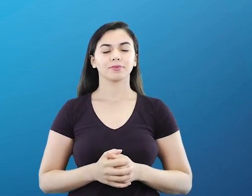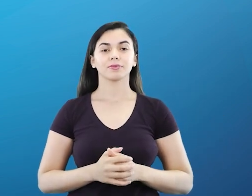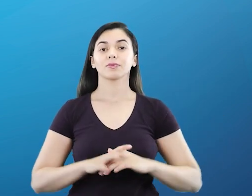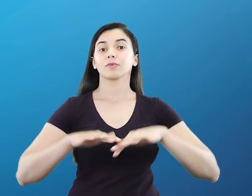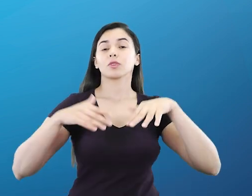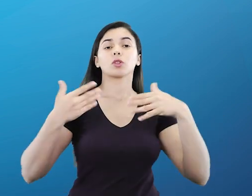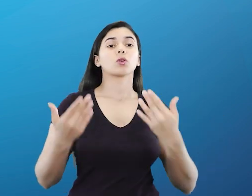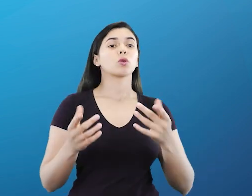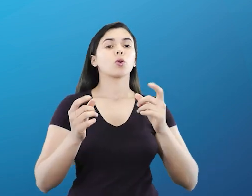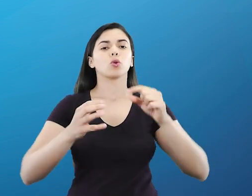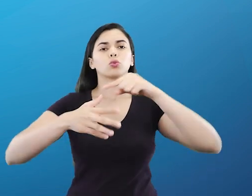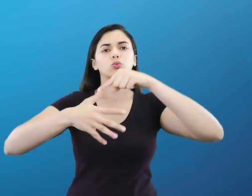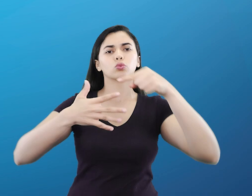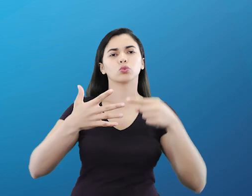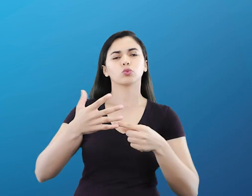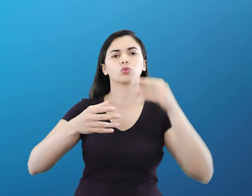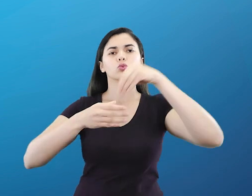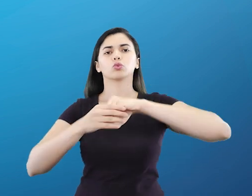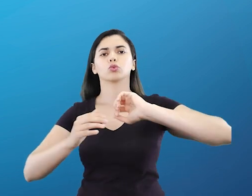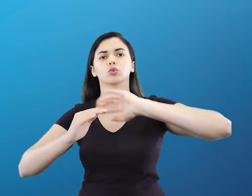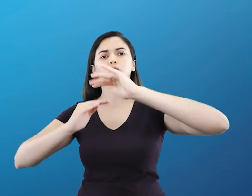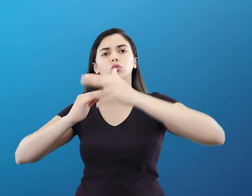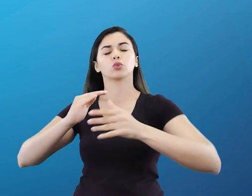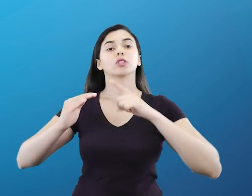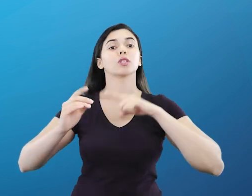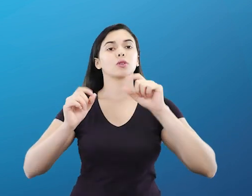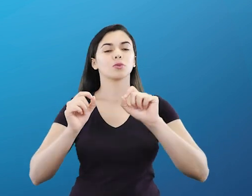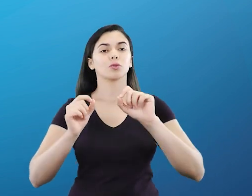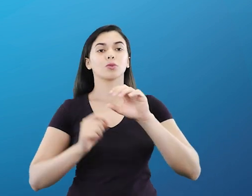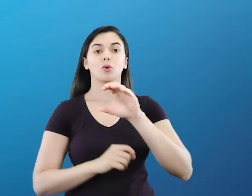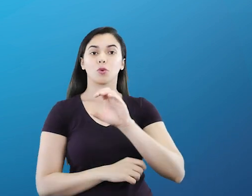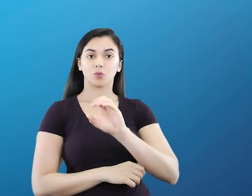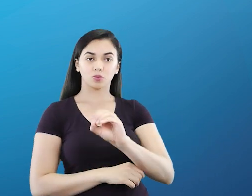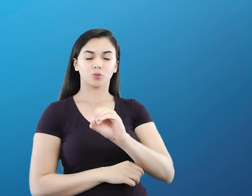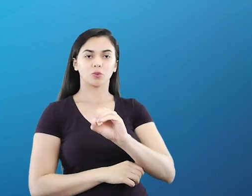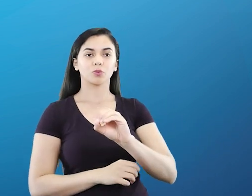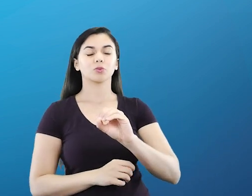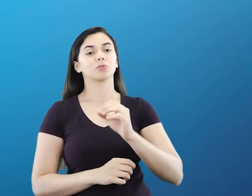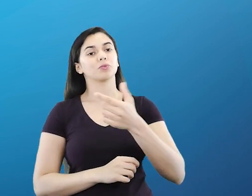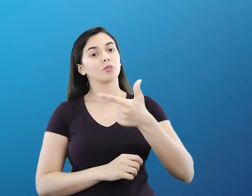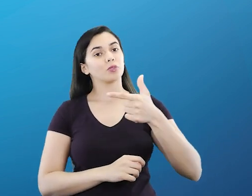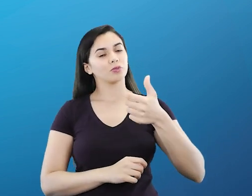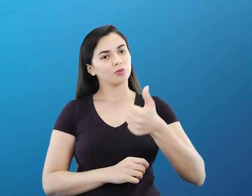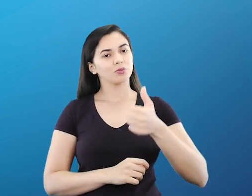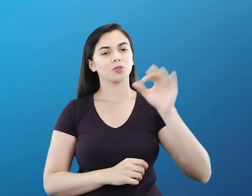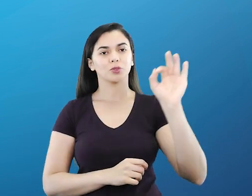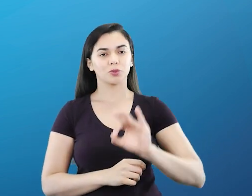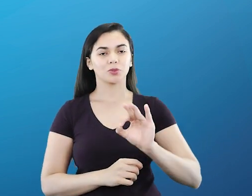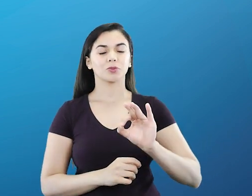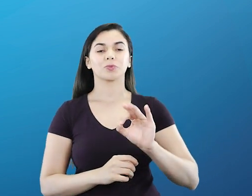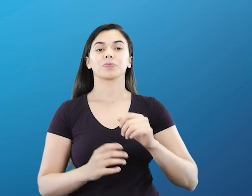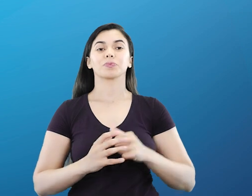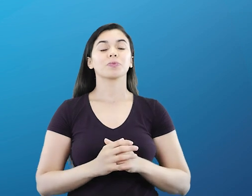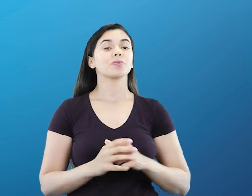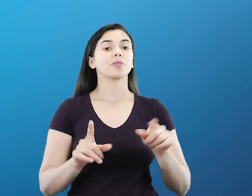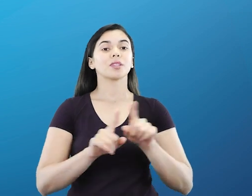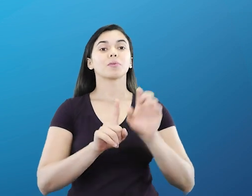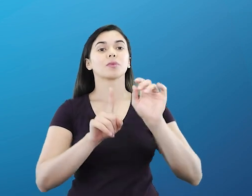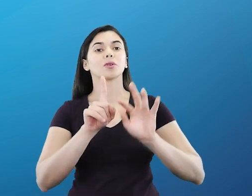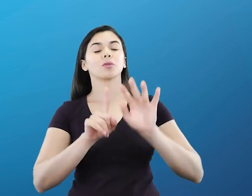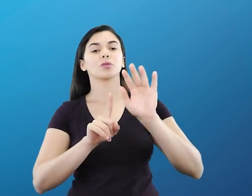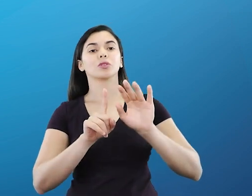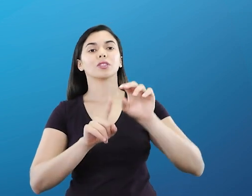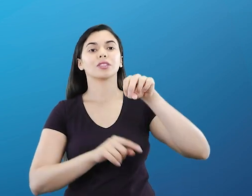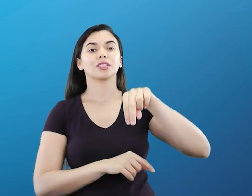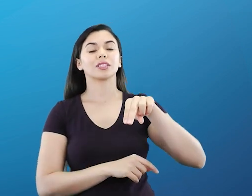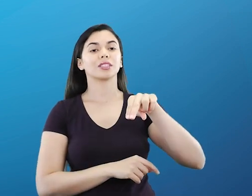Qual é a composição da atmosfera? Nós temos oxigênio em 21%, nitrogênio sendo o gás mais presente